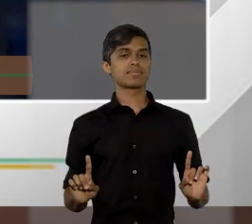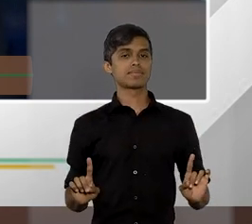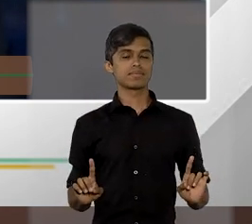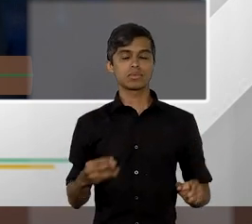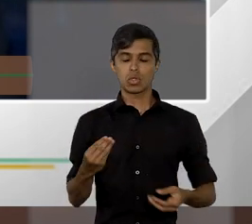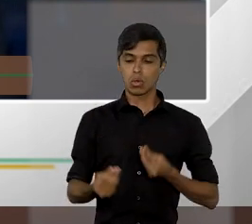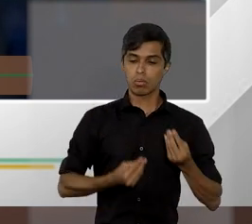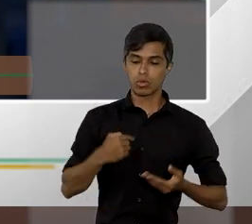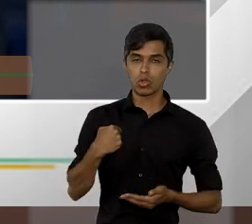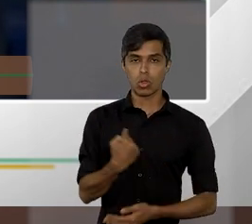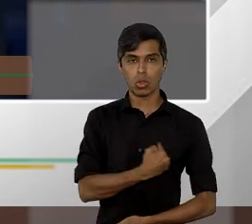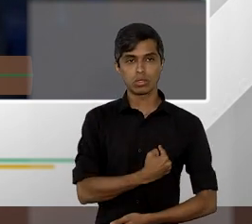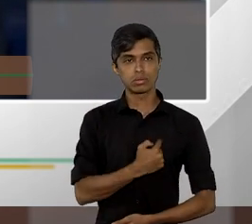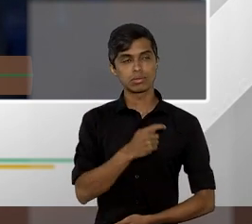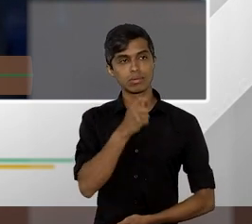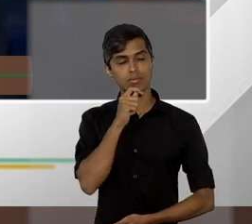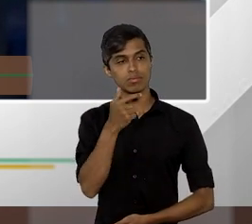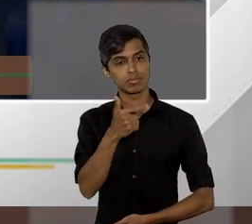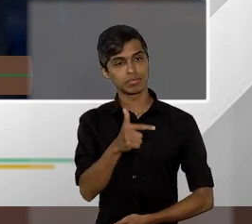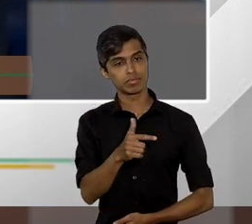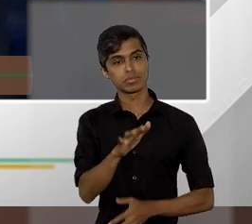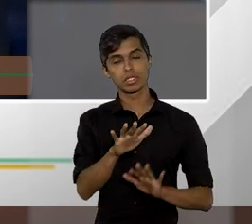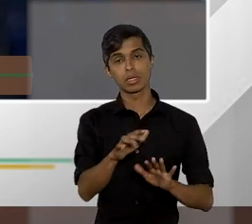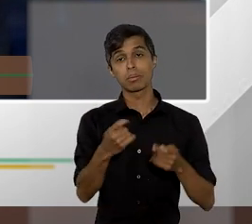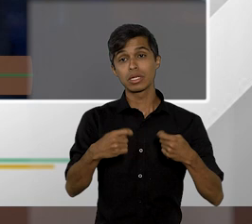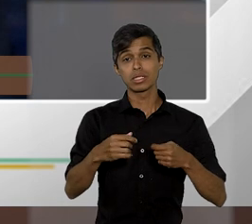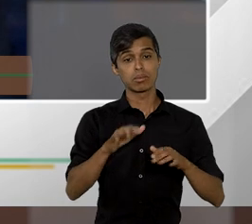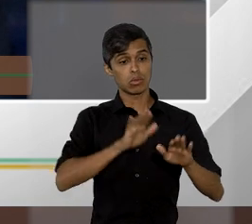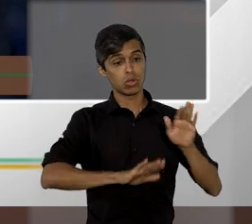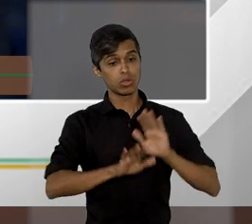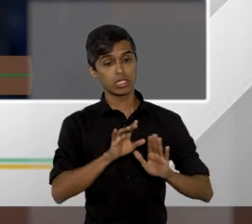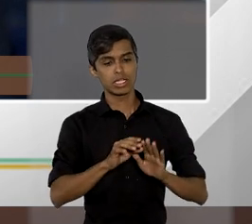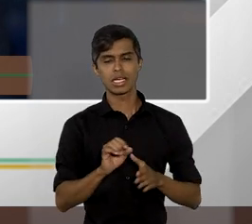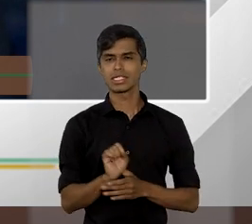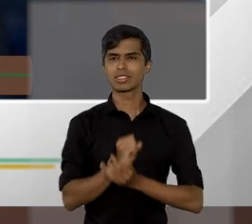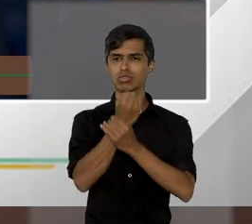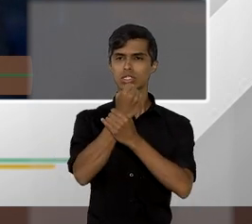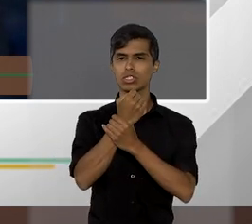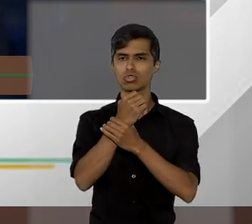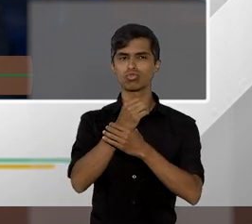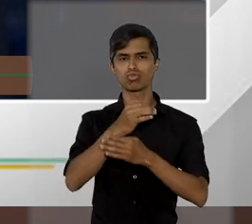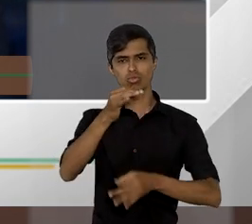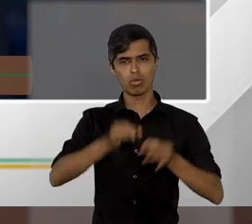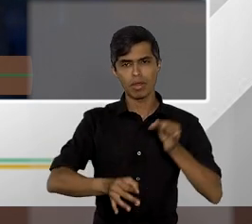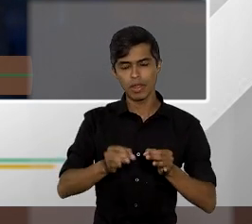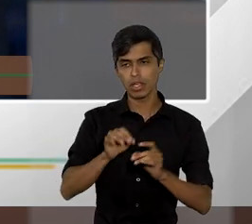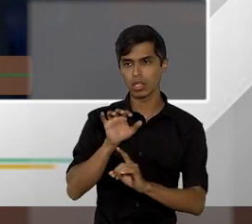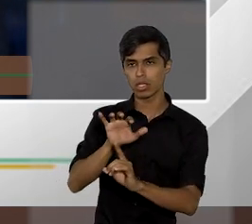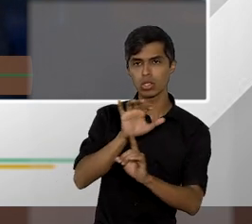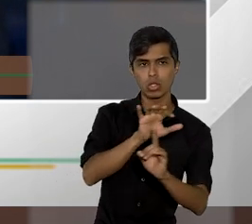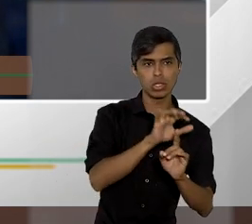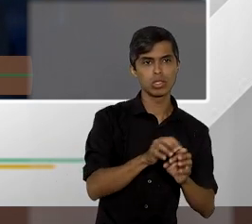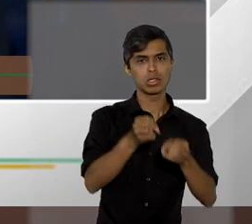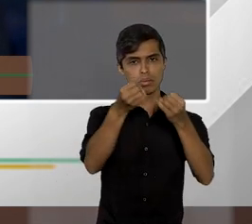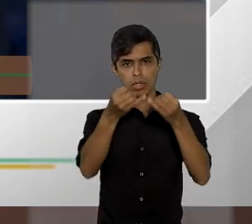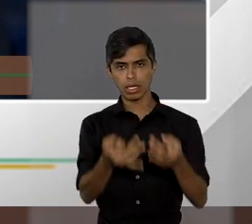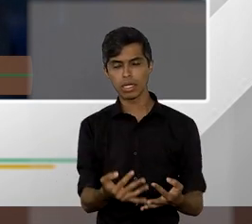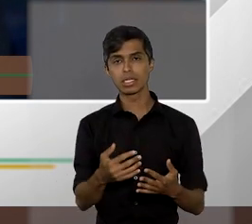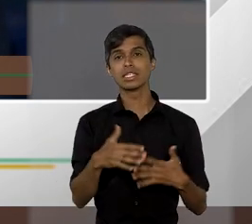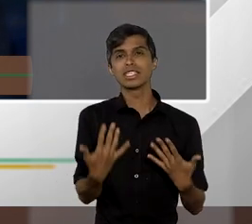nós temos que prezar a ideia de segurança jurídica e orientar para que não se corram riscos